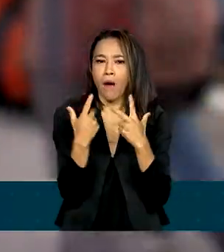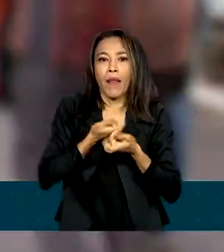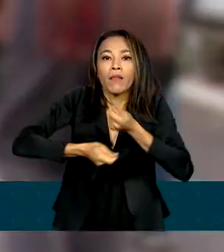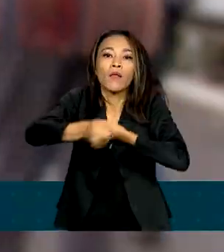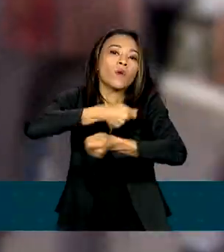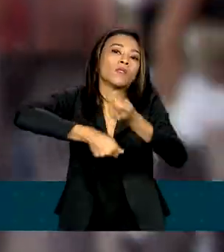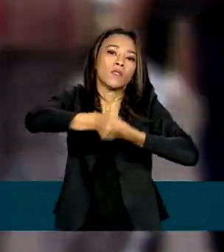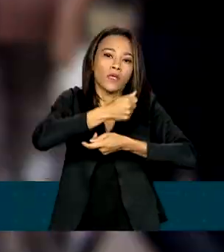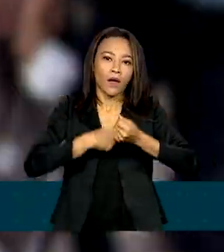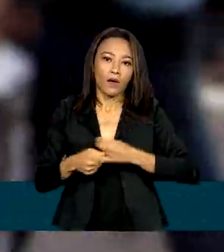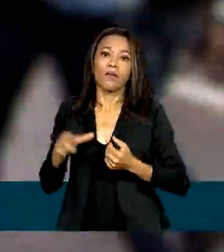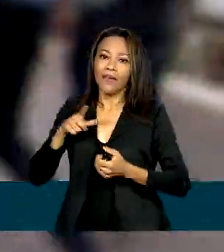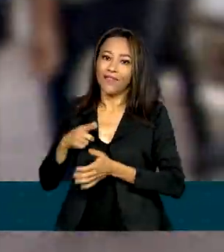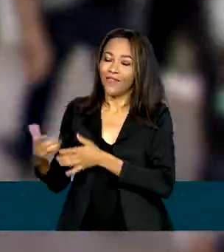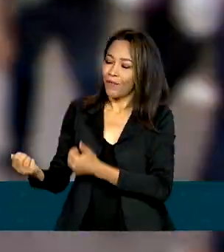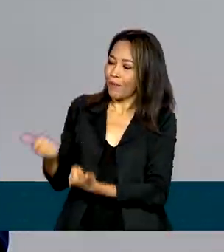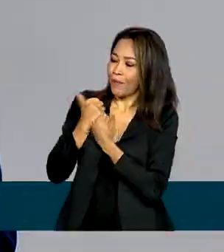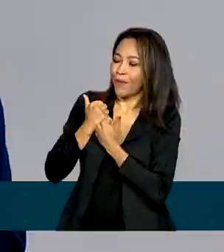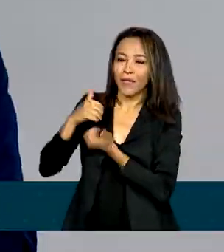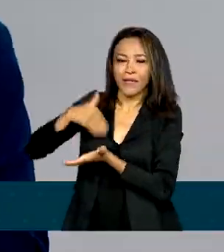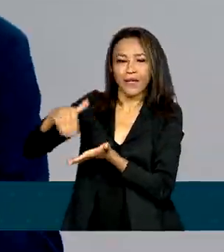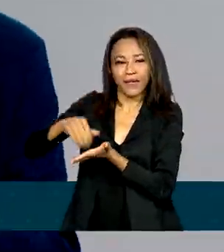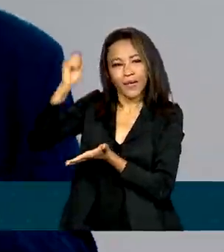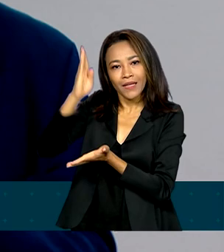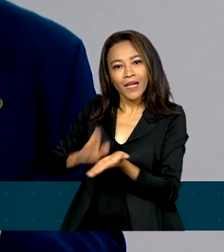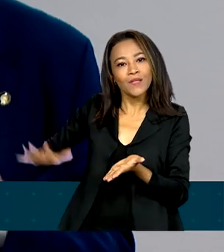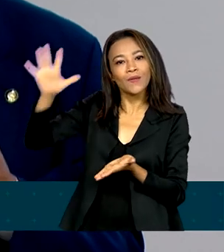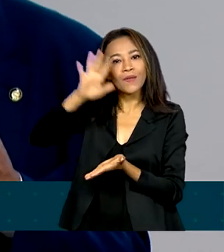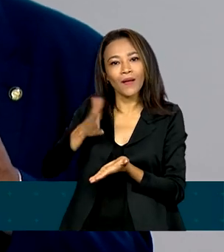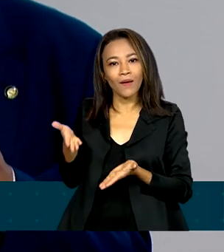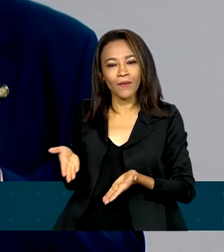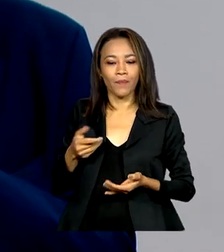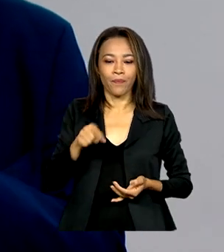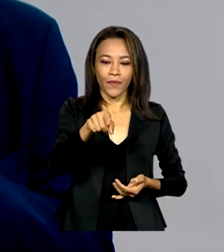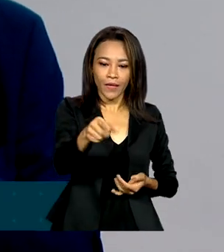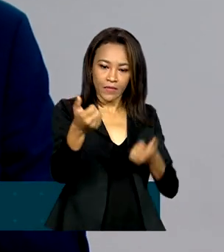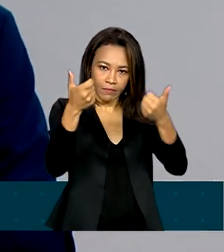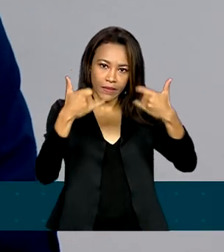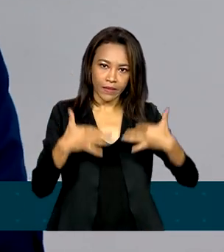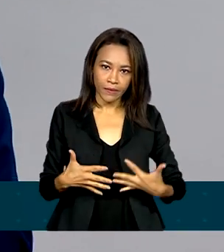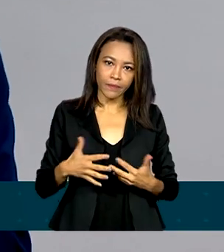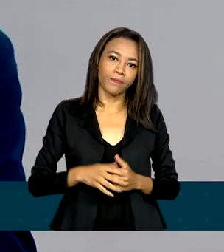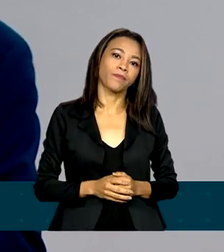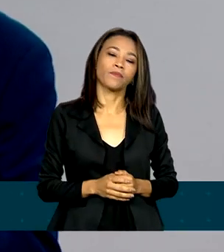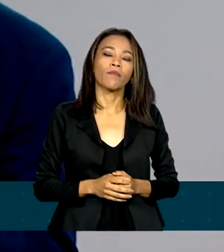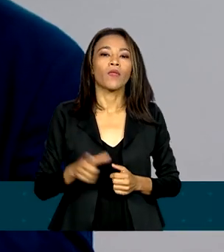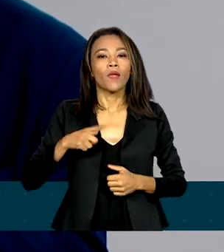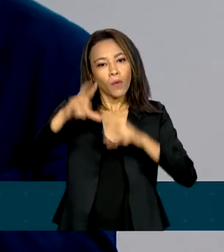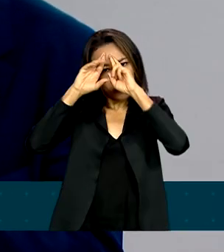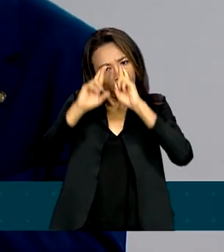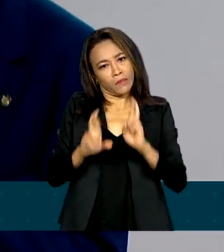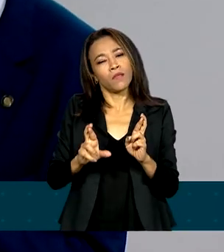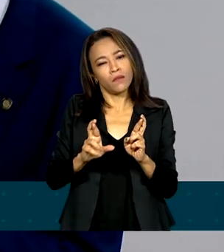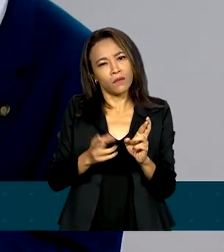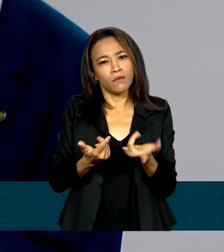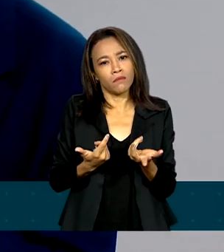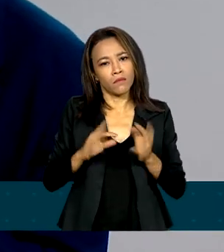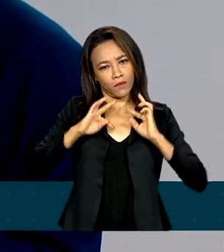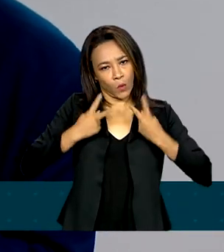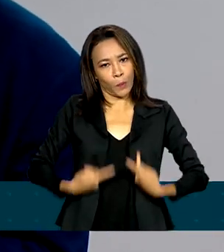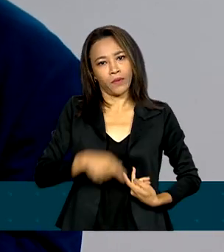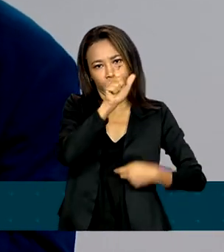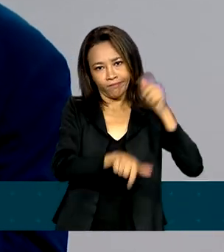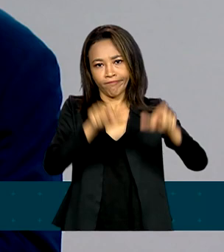da Secretaria Nacional do Consumidor. É da dignidade da pessoa humana que nós temos que ter como